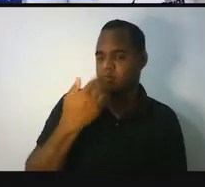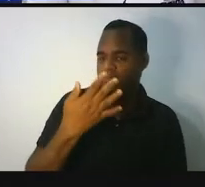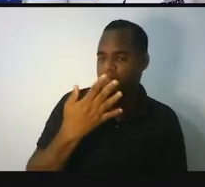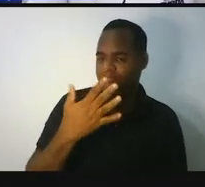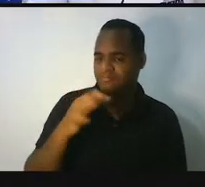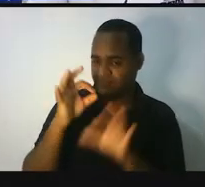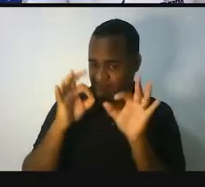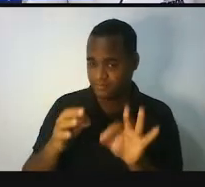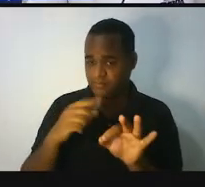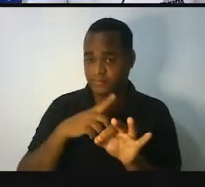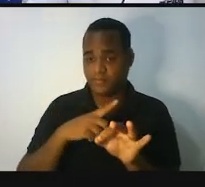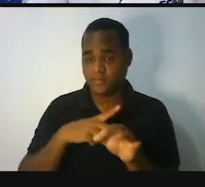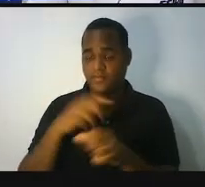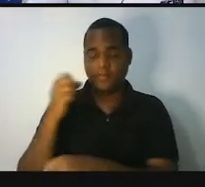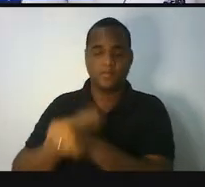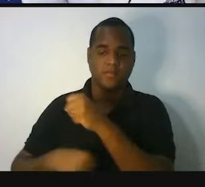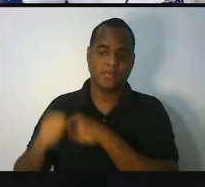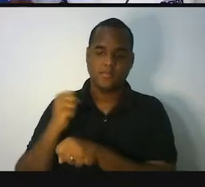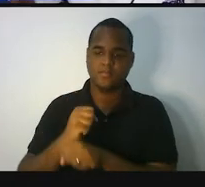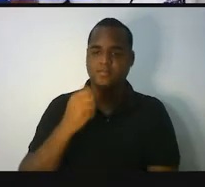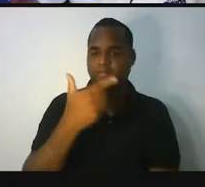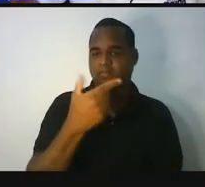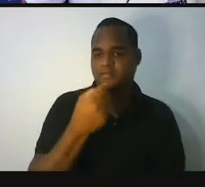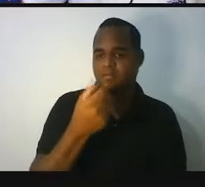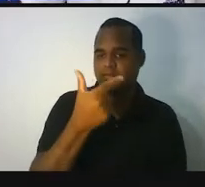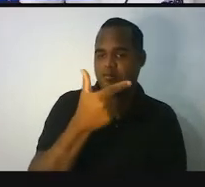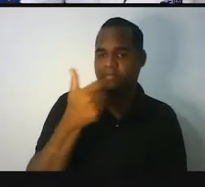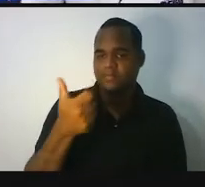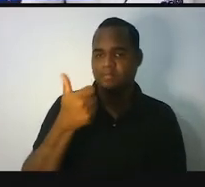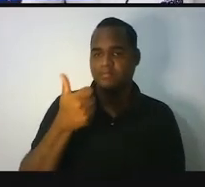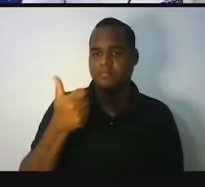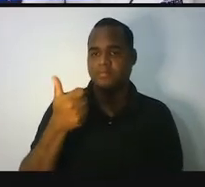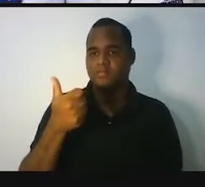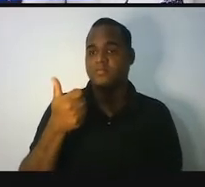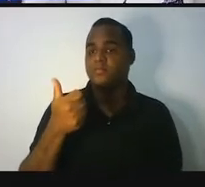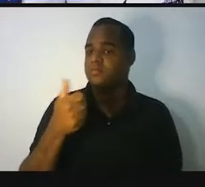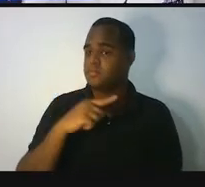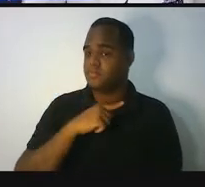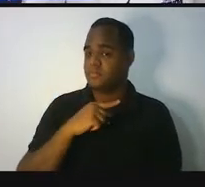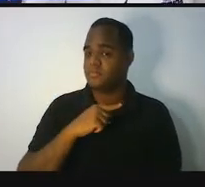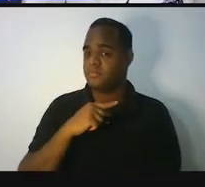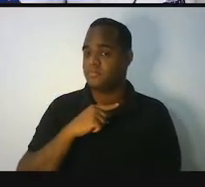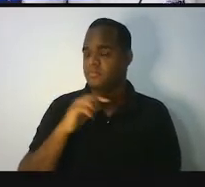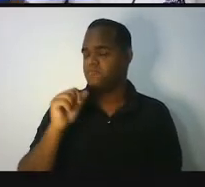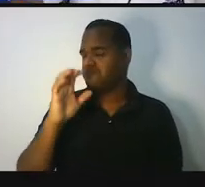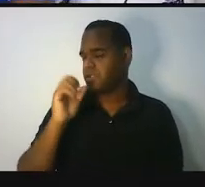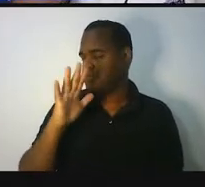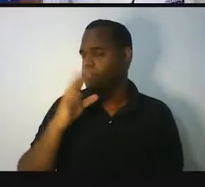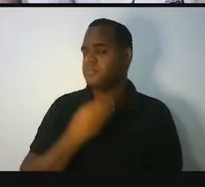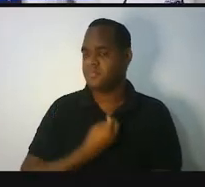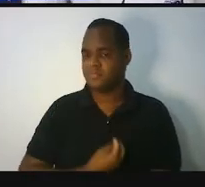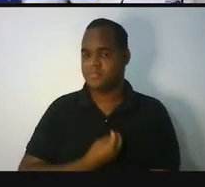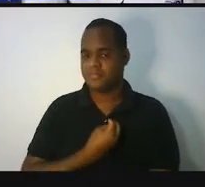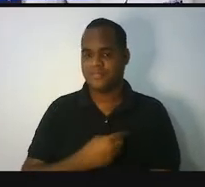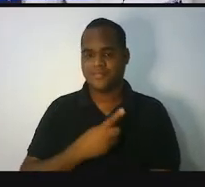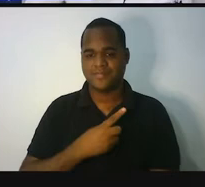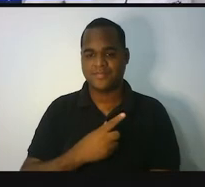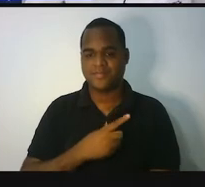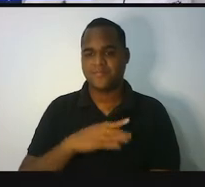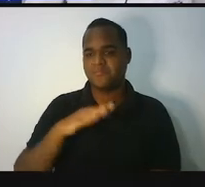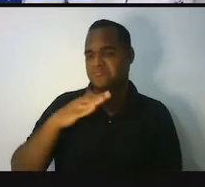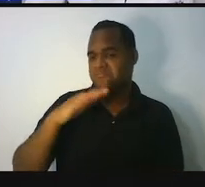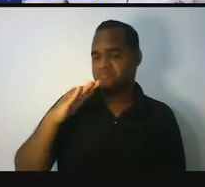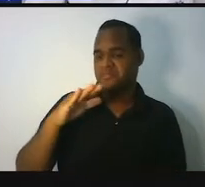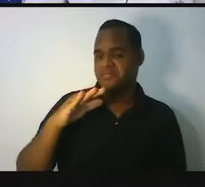certeza, em 2021, esses valores estão maiores, tá bom? Porque se passaram aí